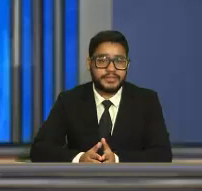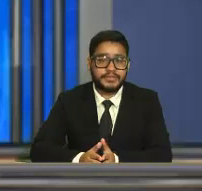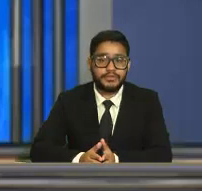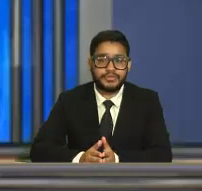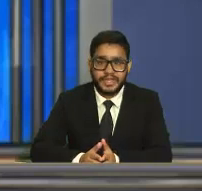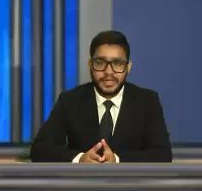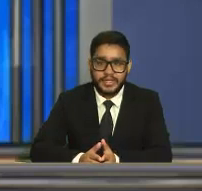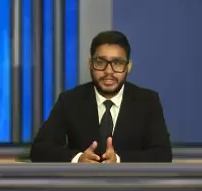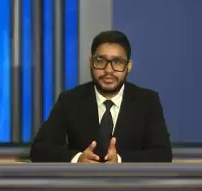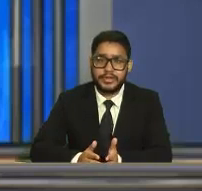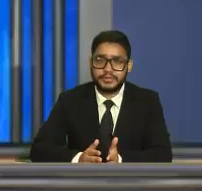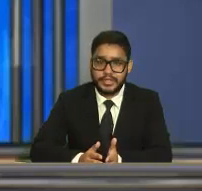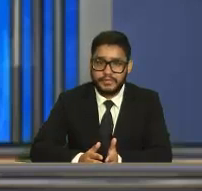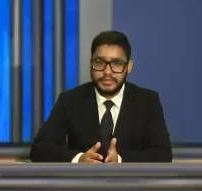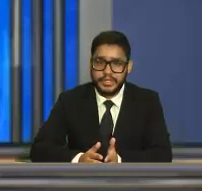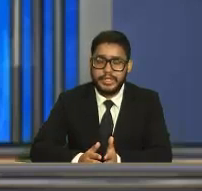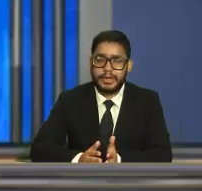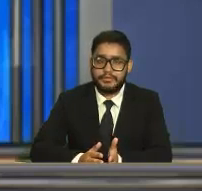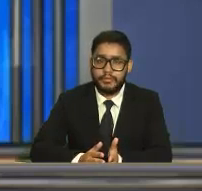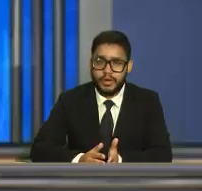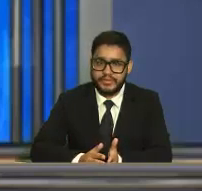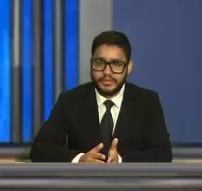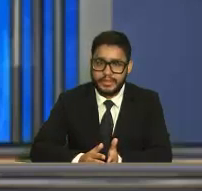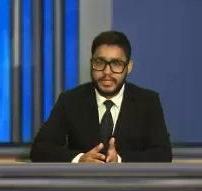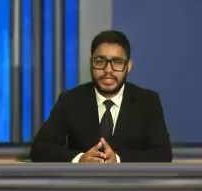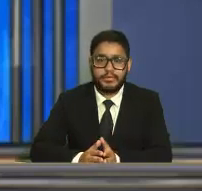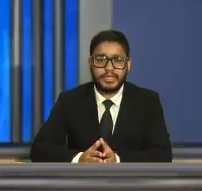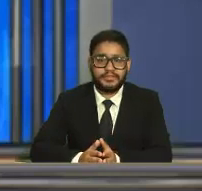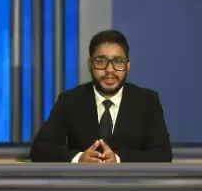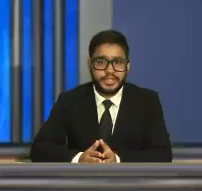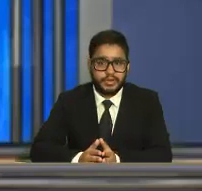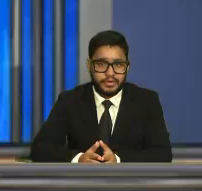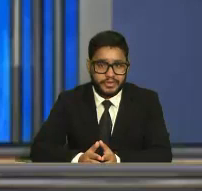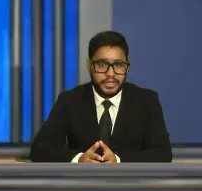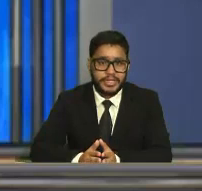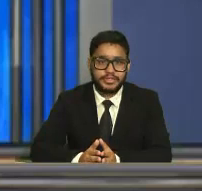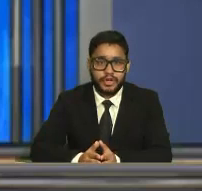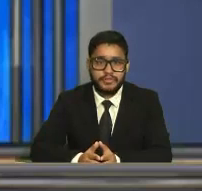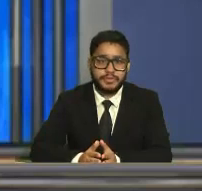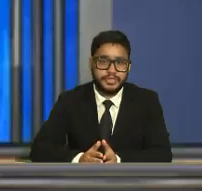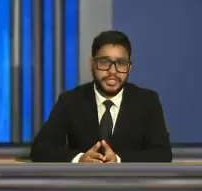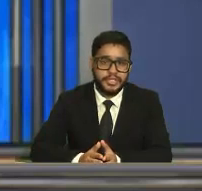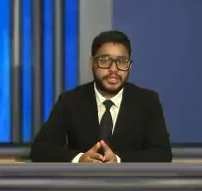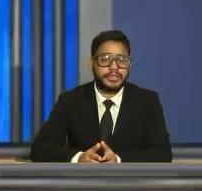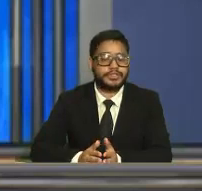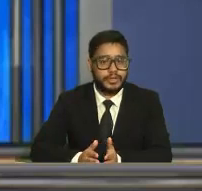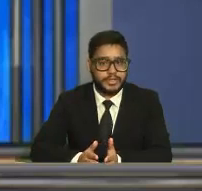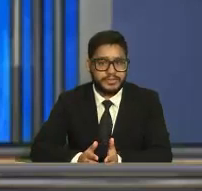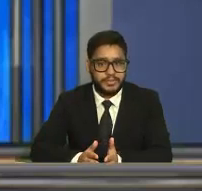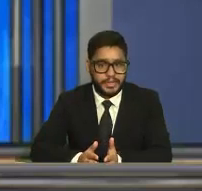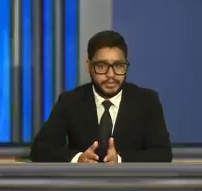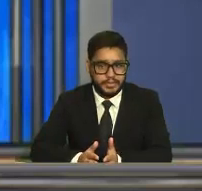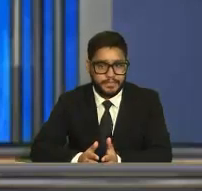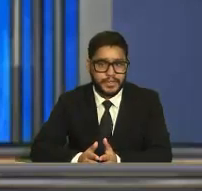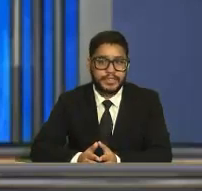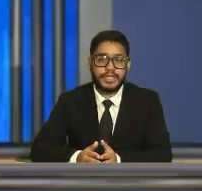na UBS de São José, José Gonçalves e Bahia Formosa. Já na quarta-feira, dia 9, das 9 às meio-dia, na Escola